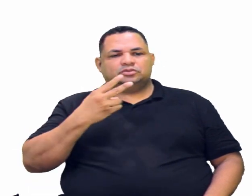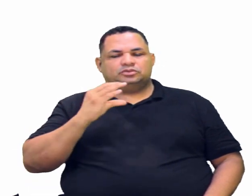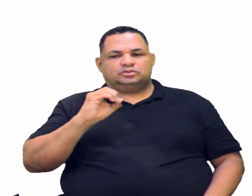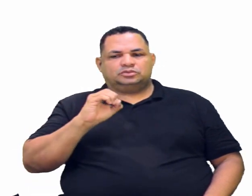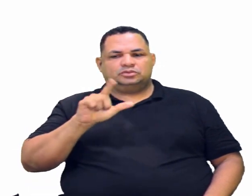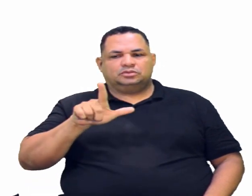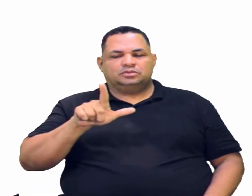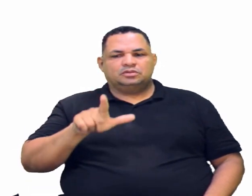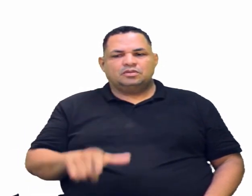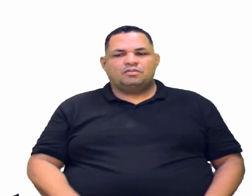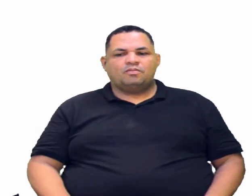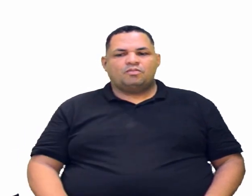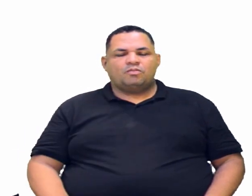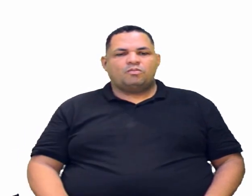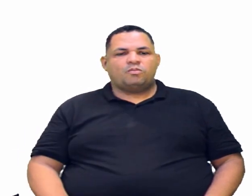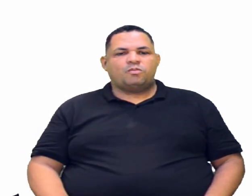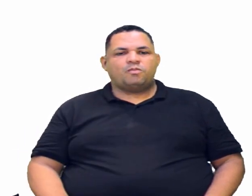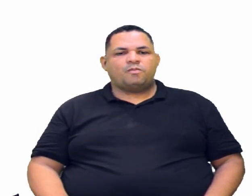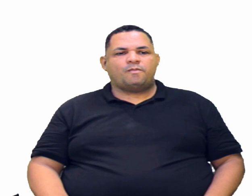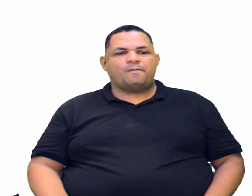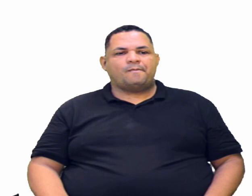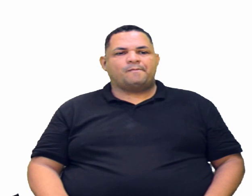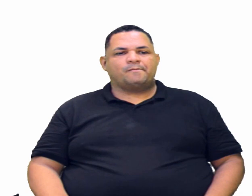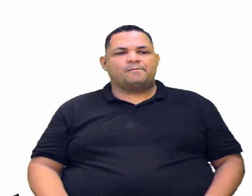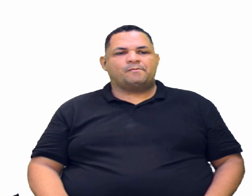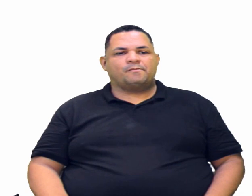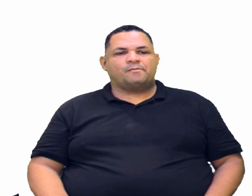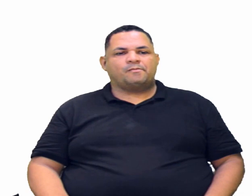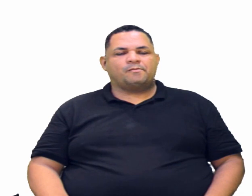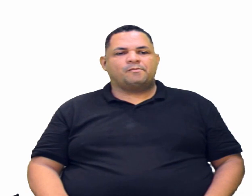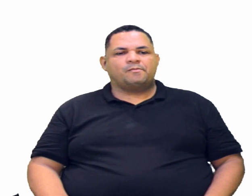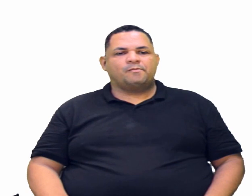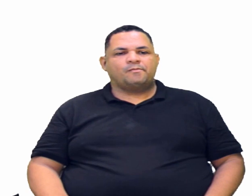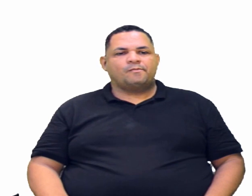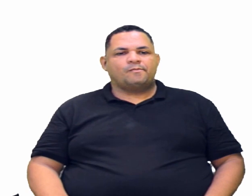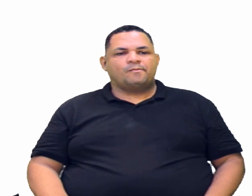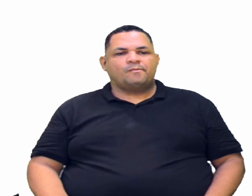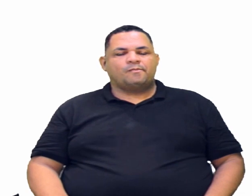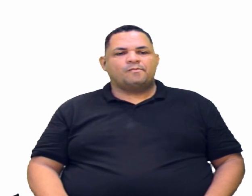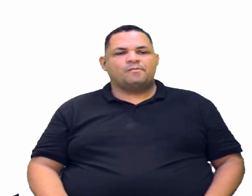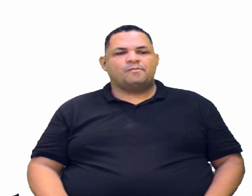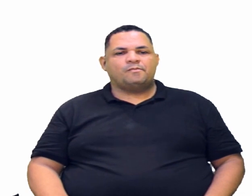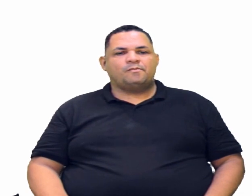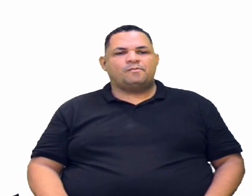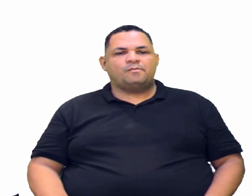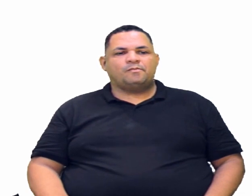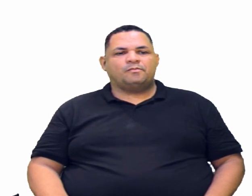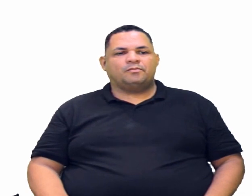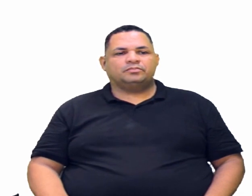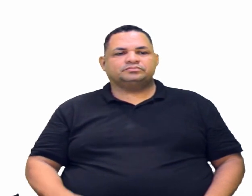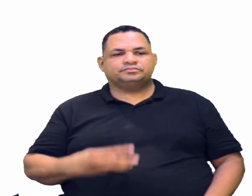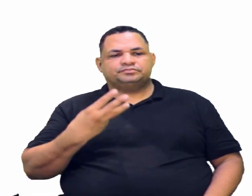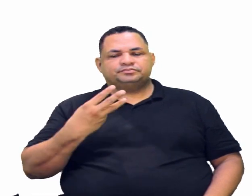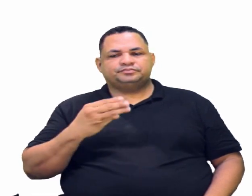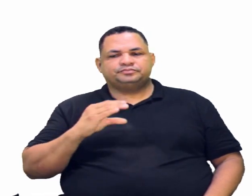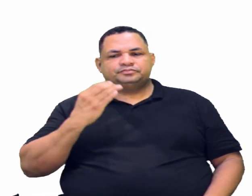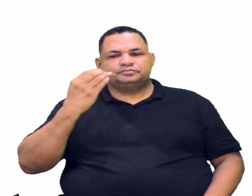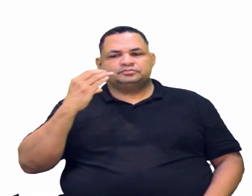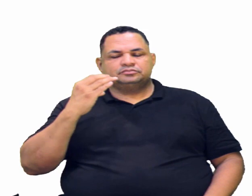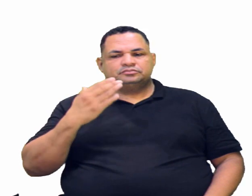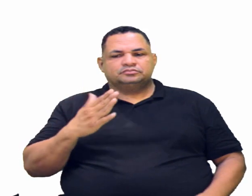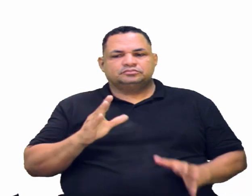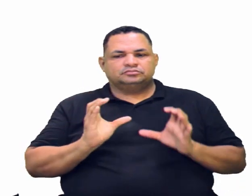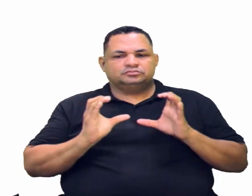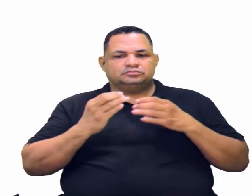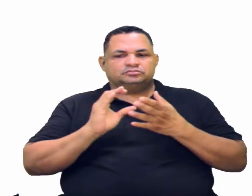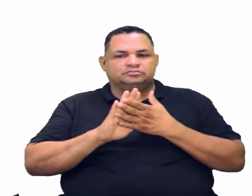-ol. Ó, 1, 2, 3, 4. 3 é o carbono onde está o